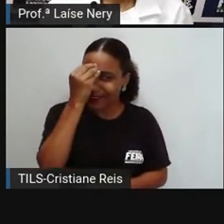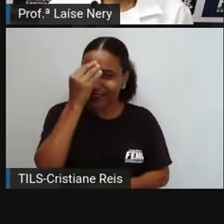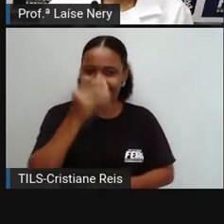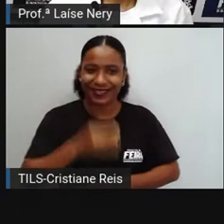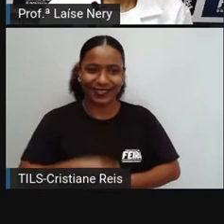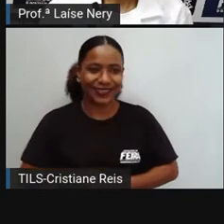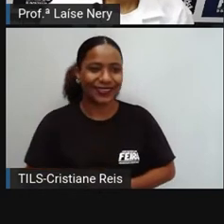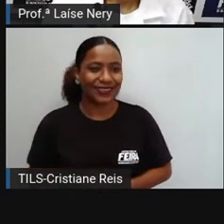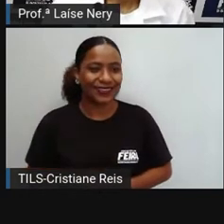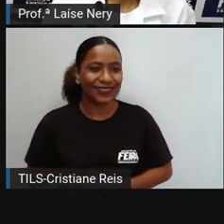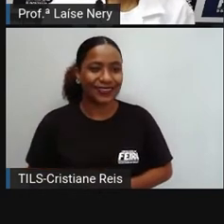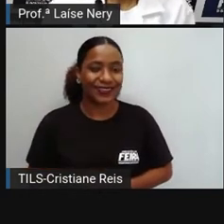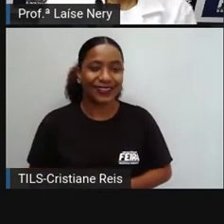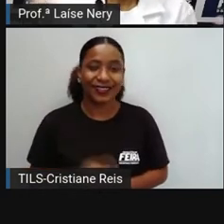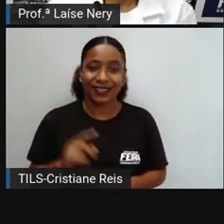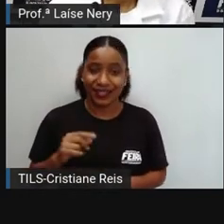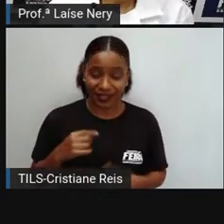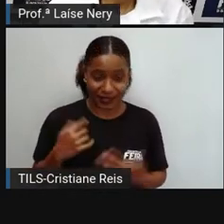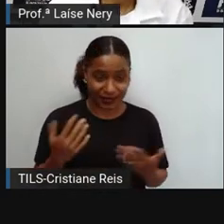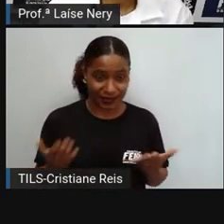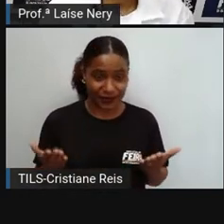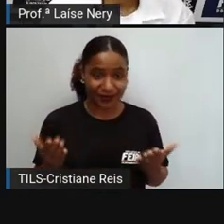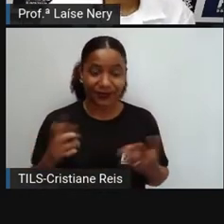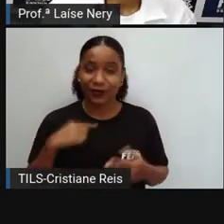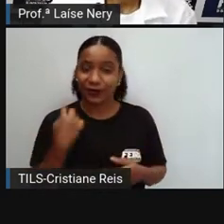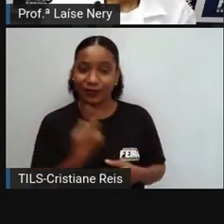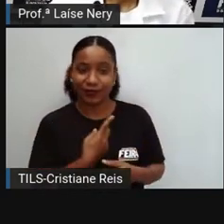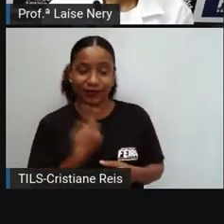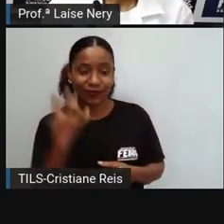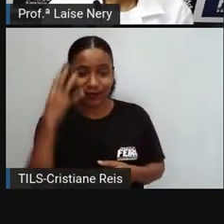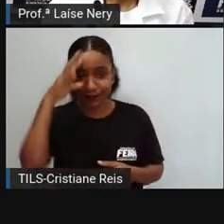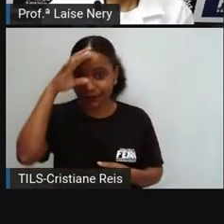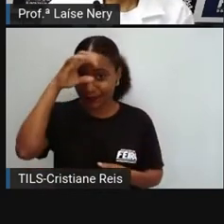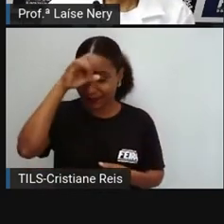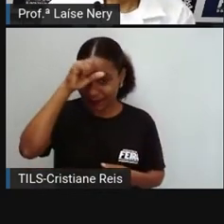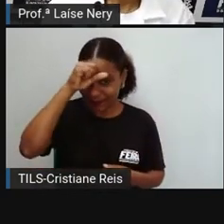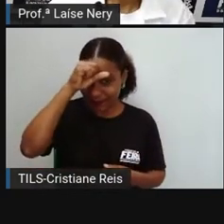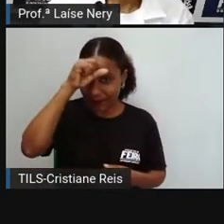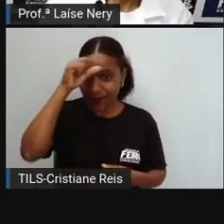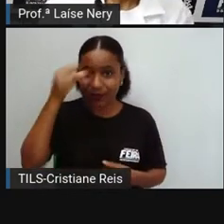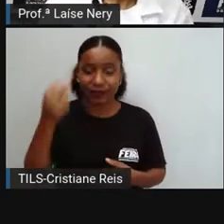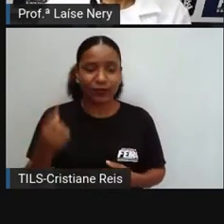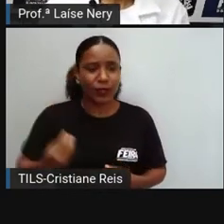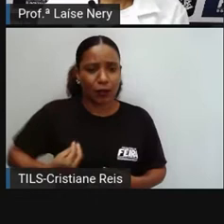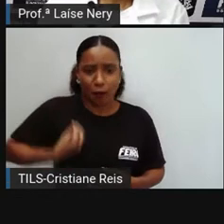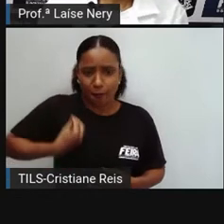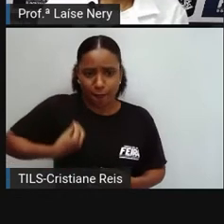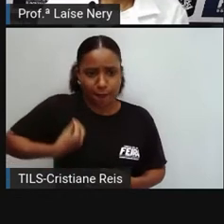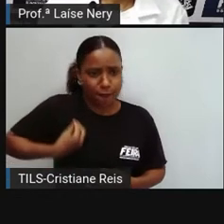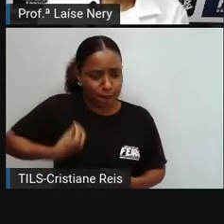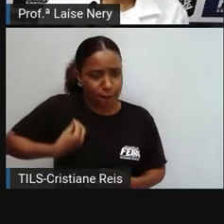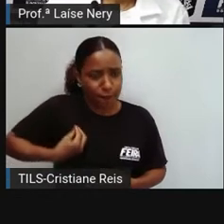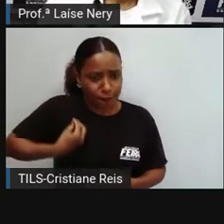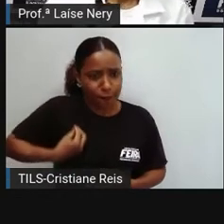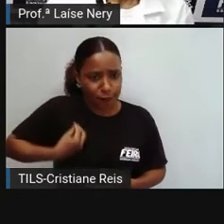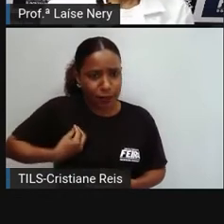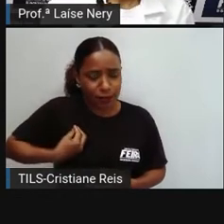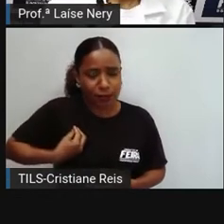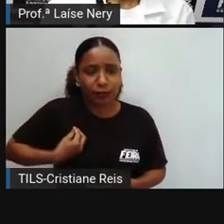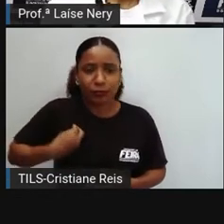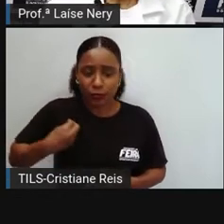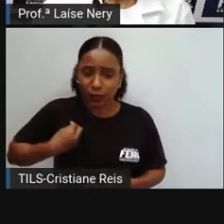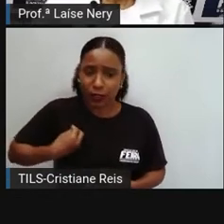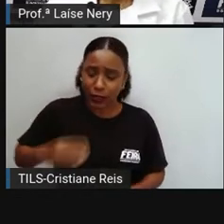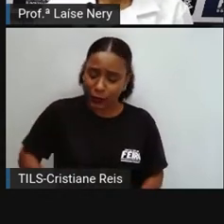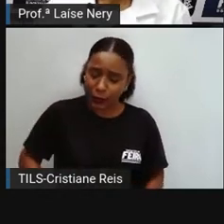Então, nós aprendemos que todos os seres vivos passam pelo início e o fim da vida. Mas